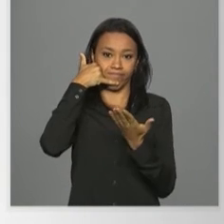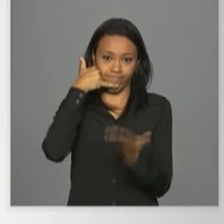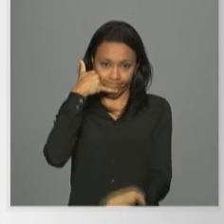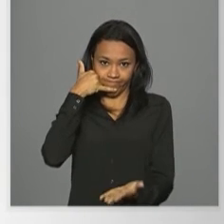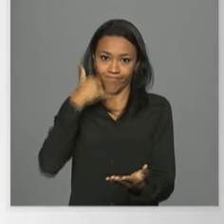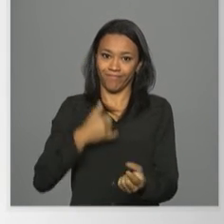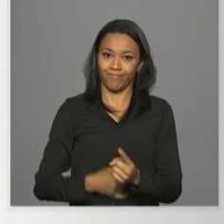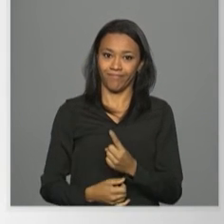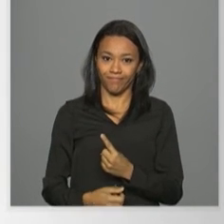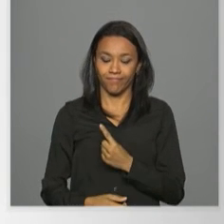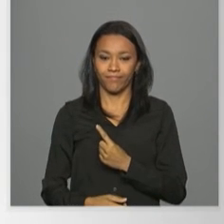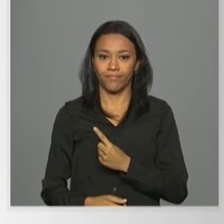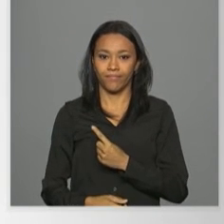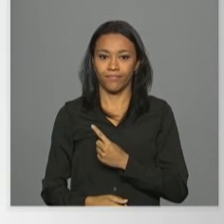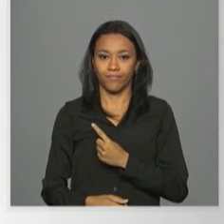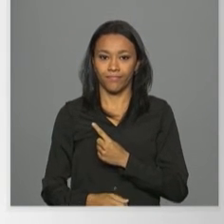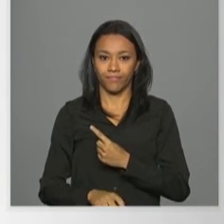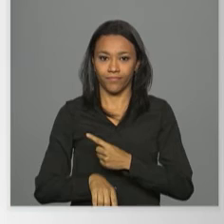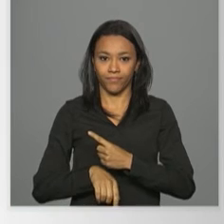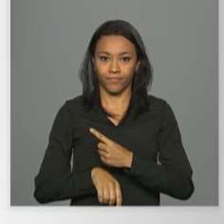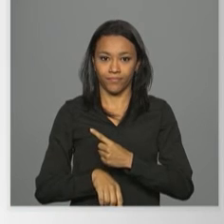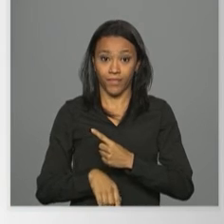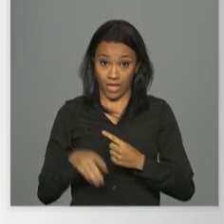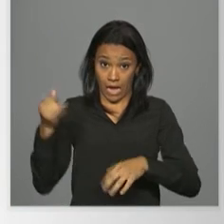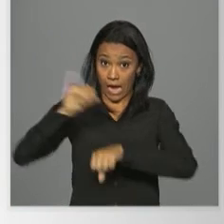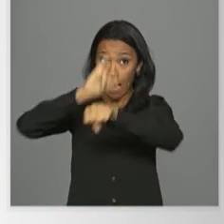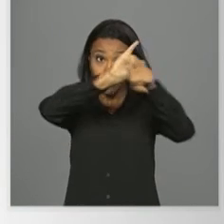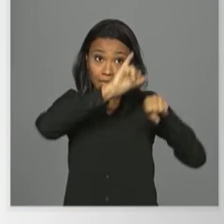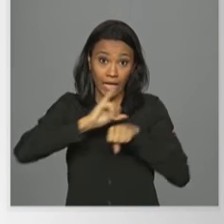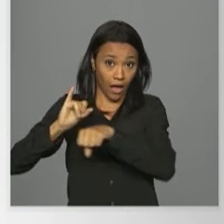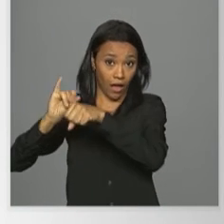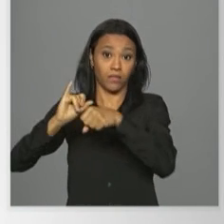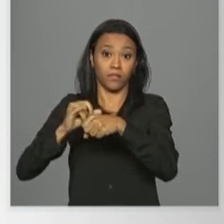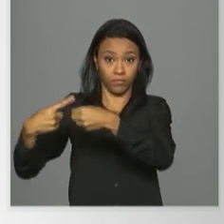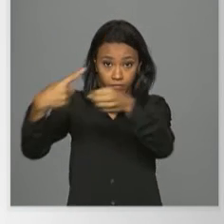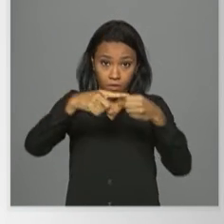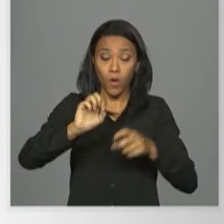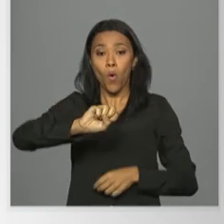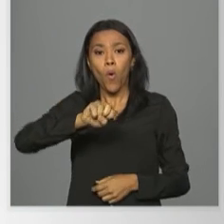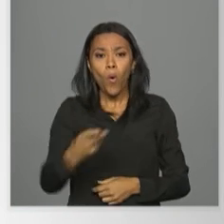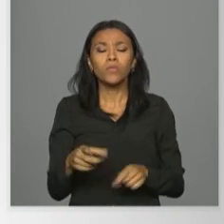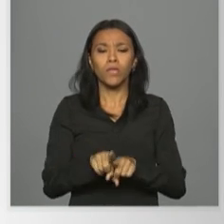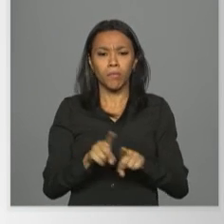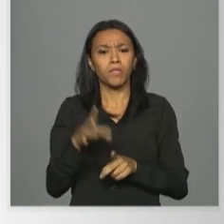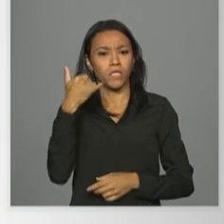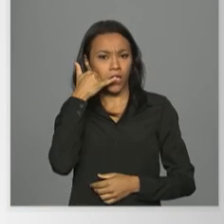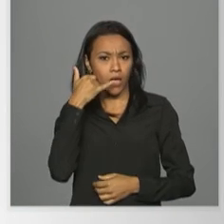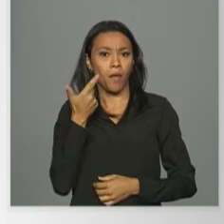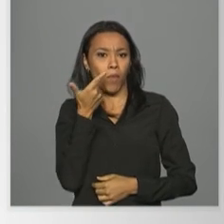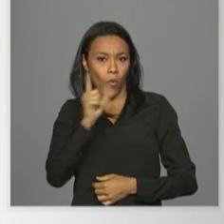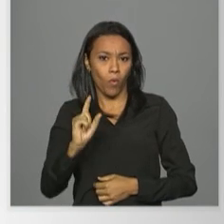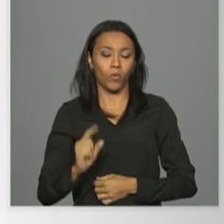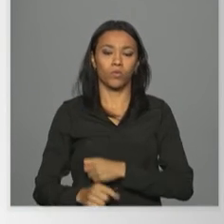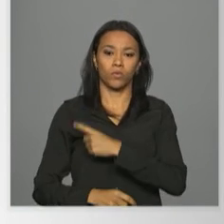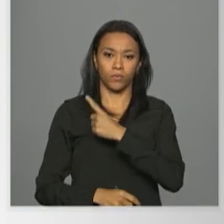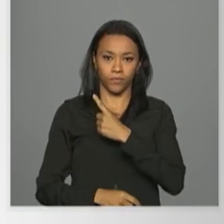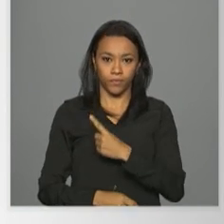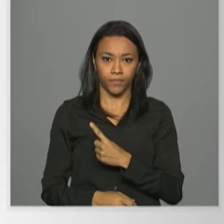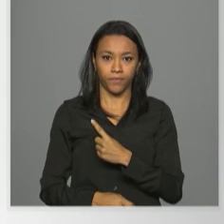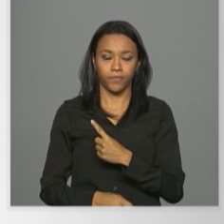3003-0100 para capitais e regiões metropolitanas e 0800-725